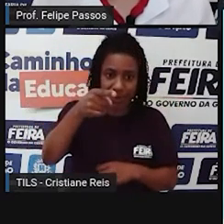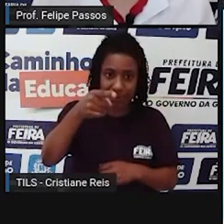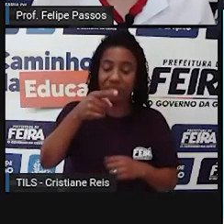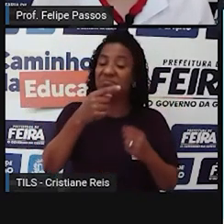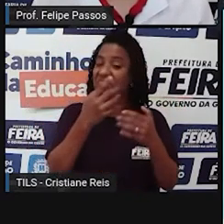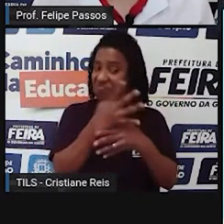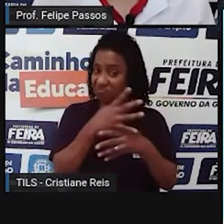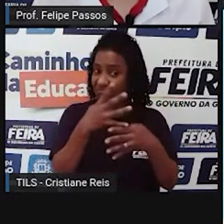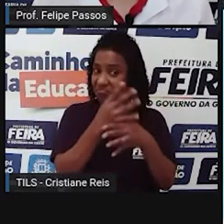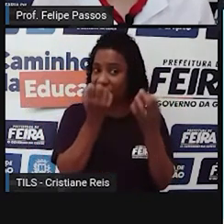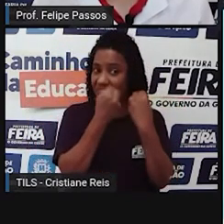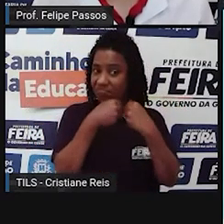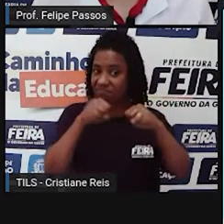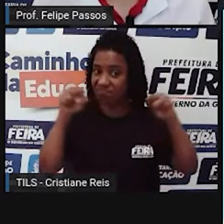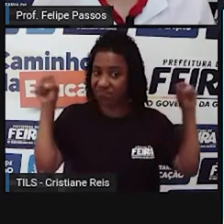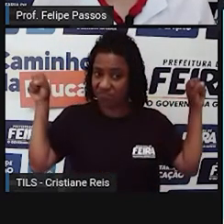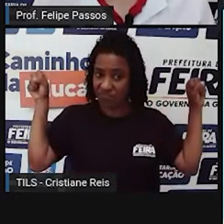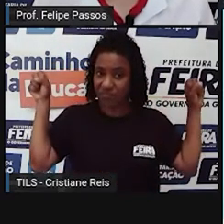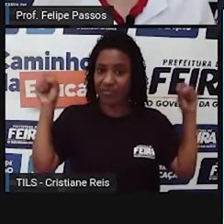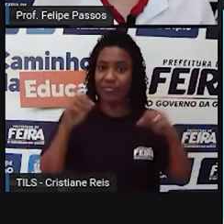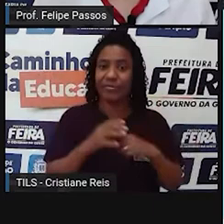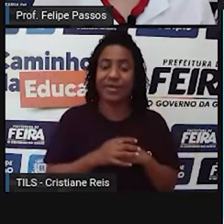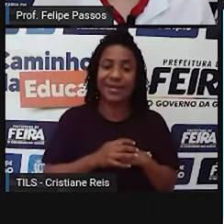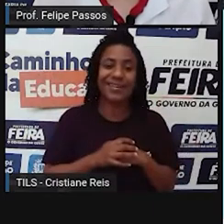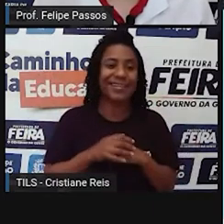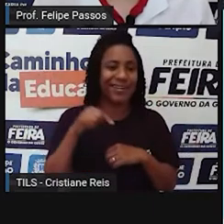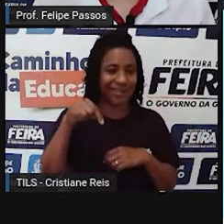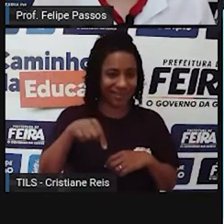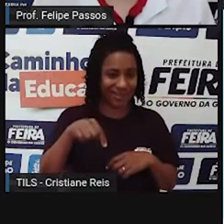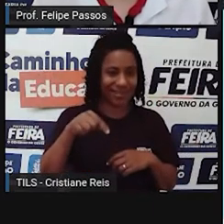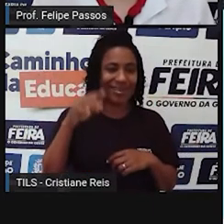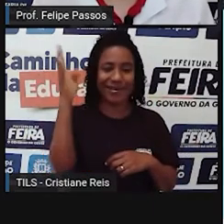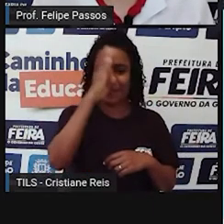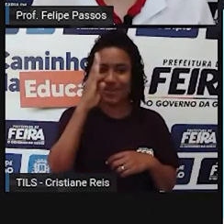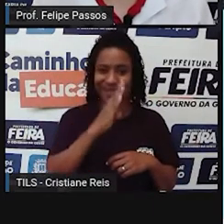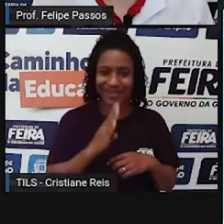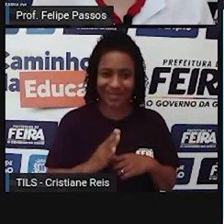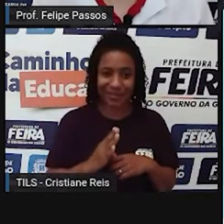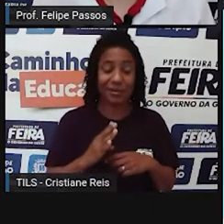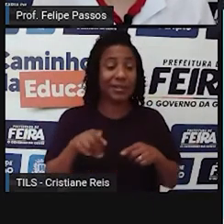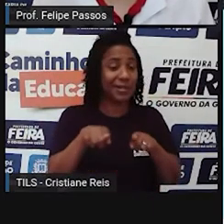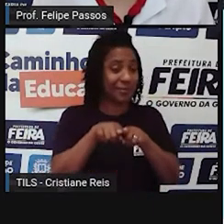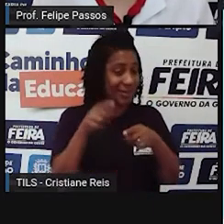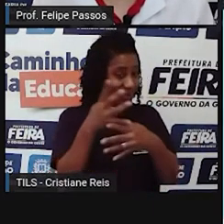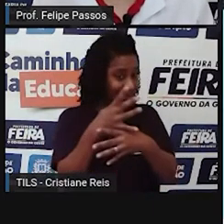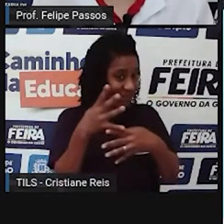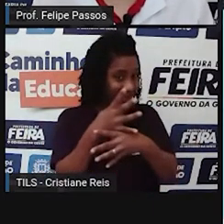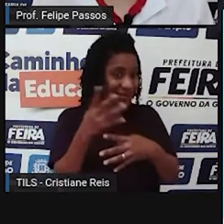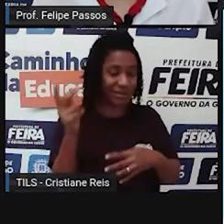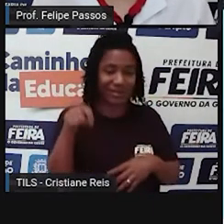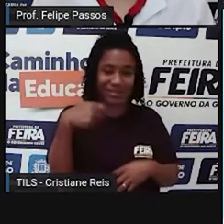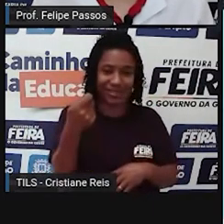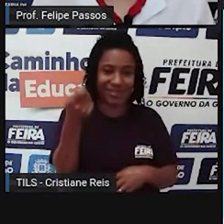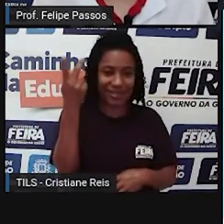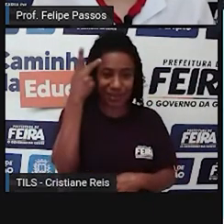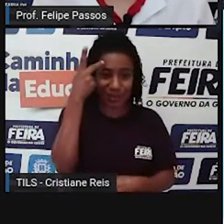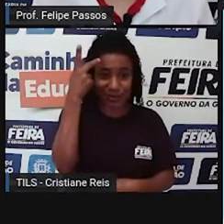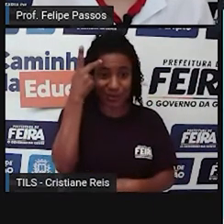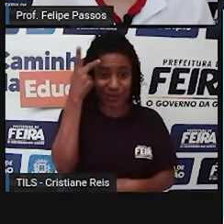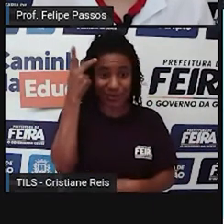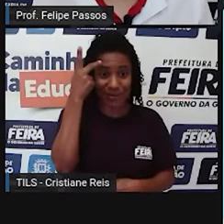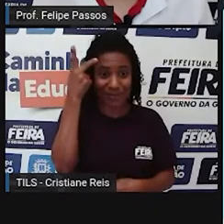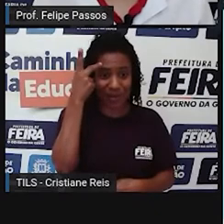Brasil, a gente tem uma grande cidade também, que é a cidade de São Paulo. A cidade de São Paulo é bem gigantesca mesmo.